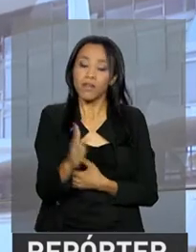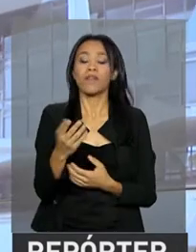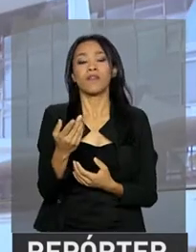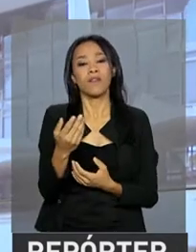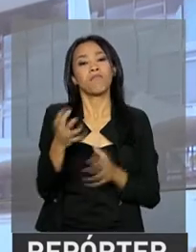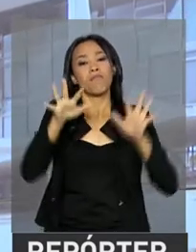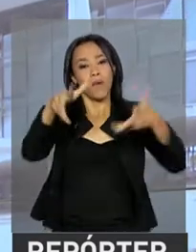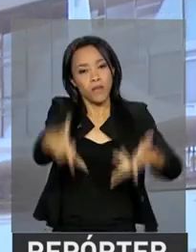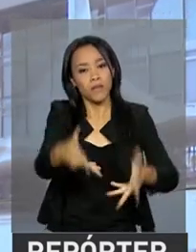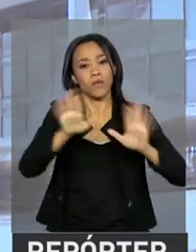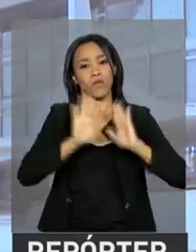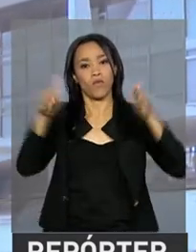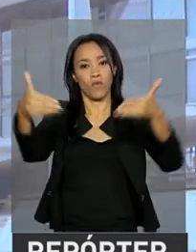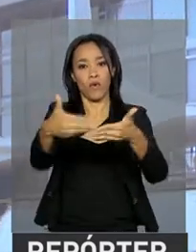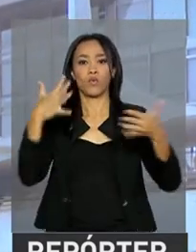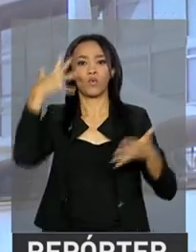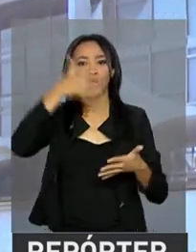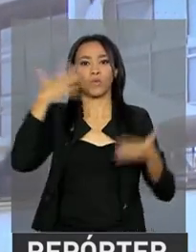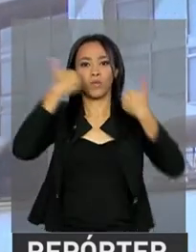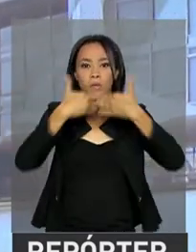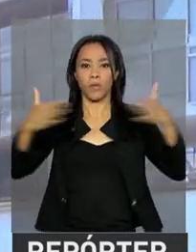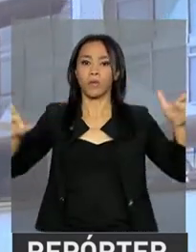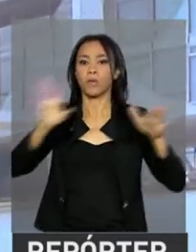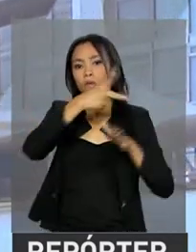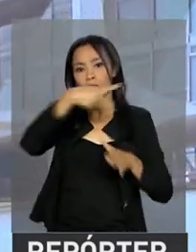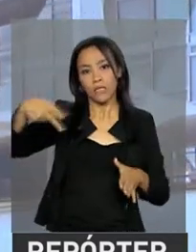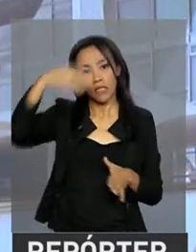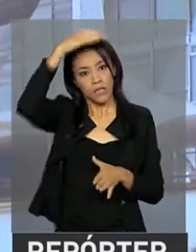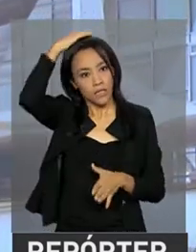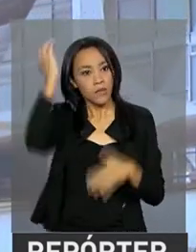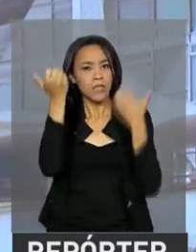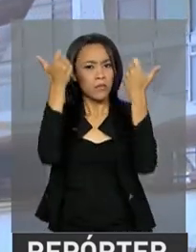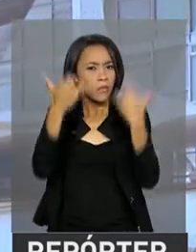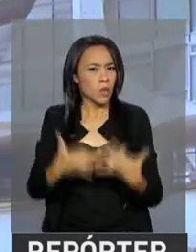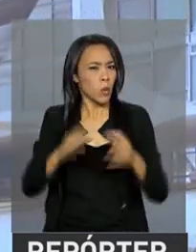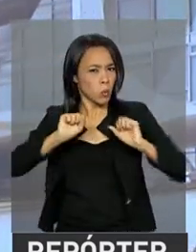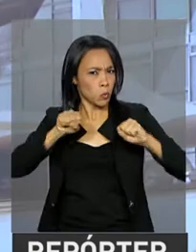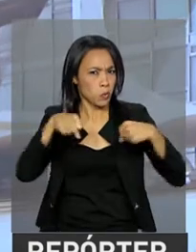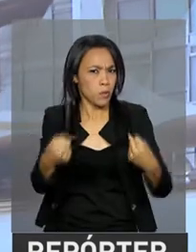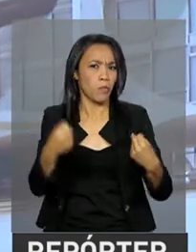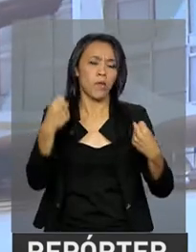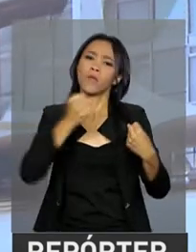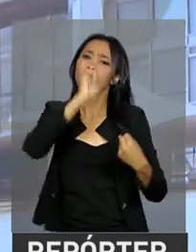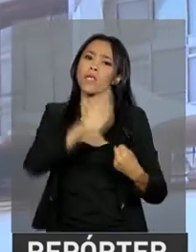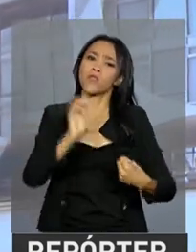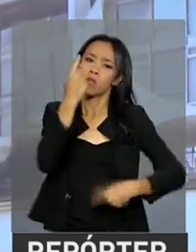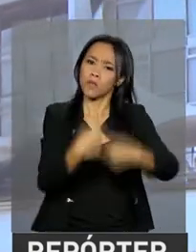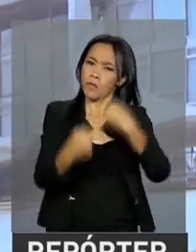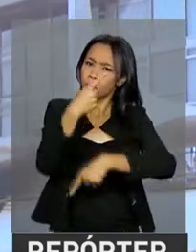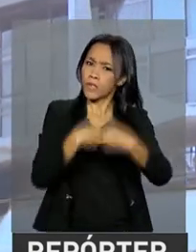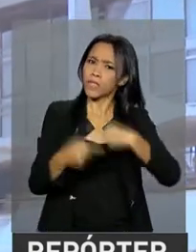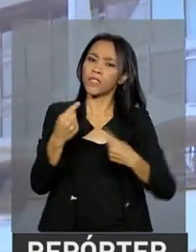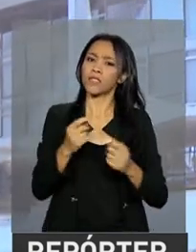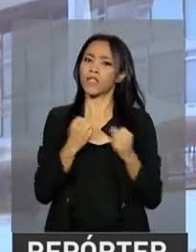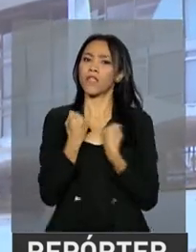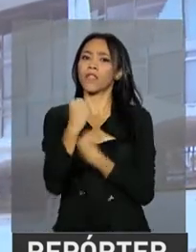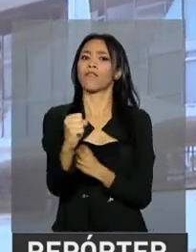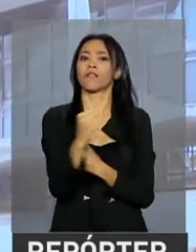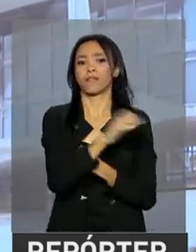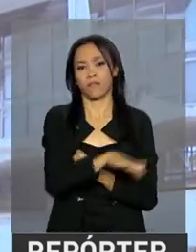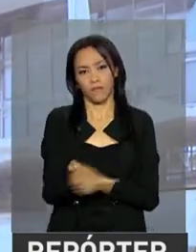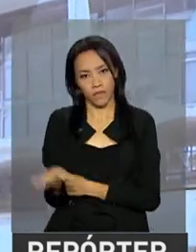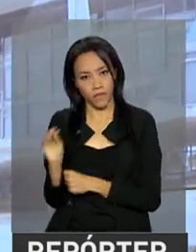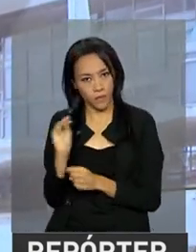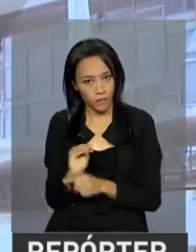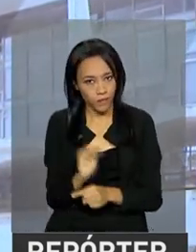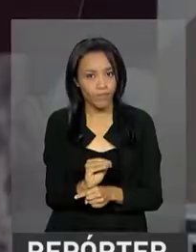Durante o discurso de abertura, o presidente Michel Temer destacou o empenho do Brasil nas políticas em defesa da infância.